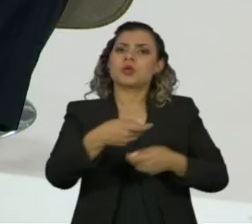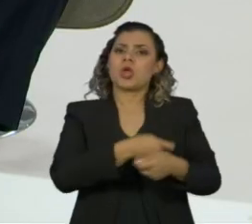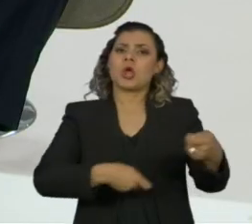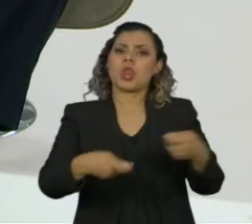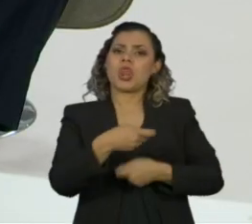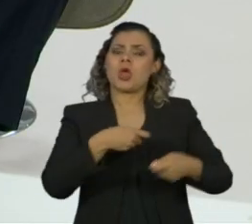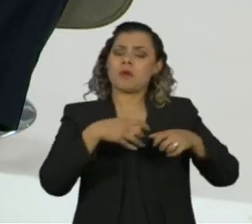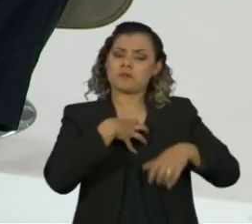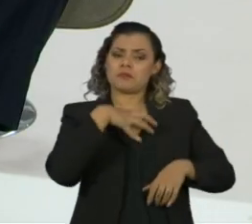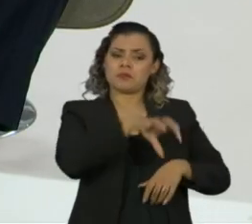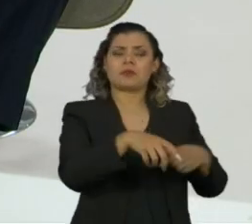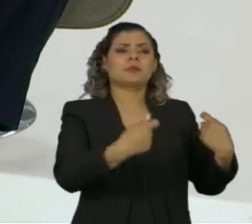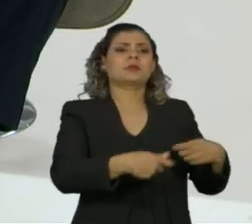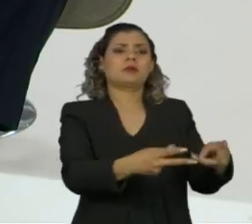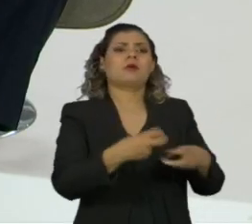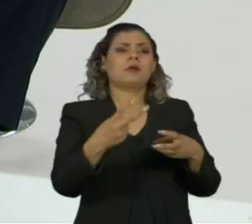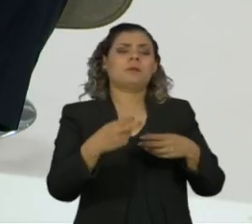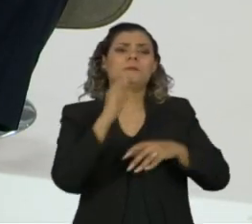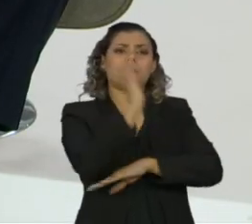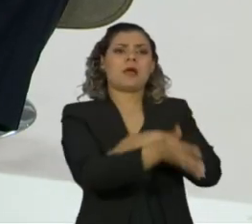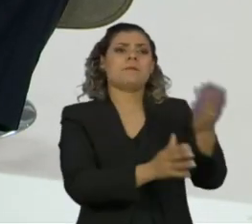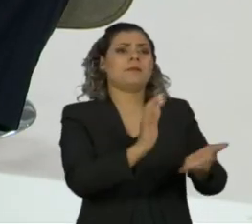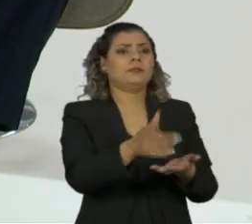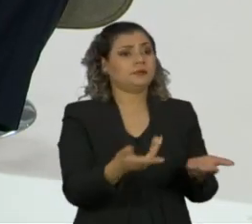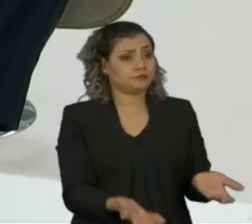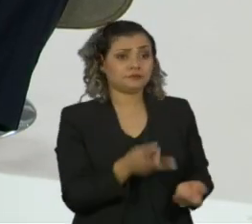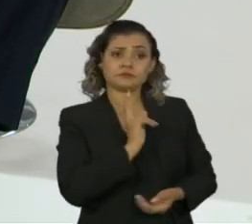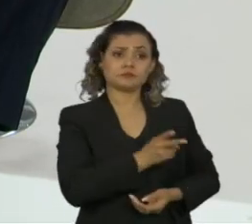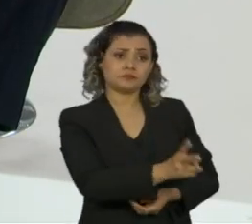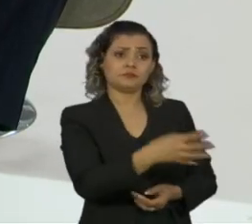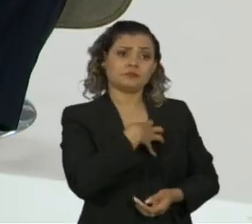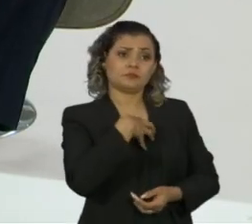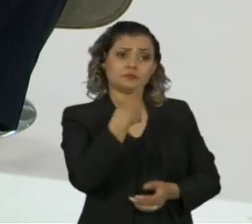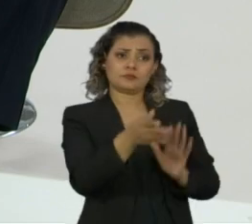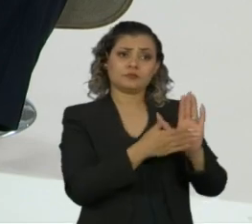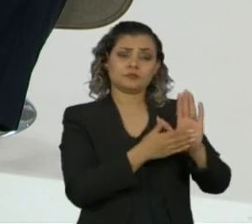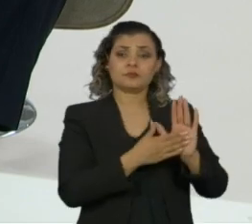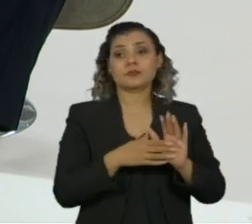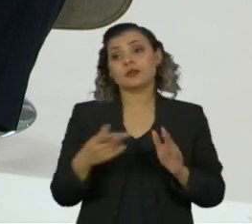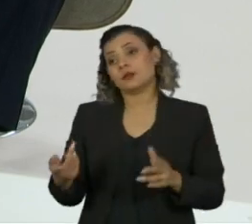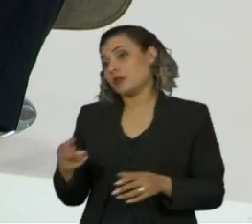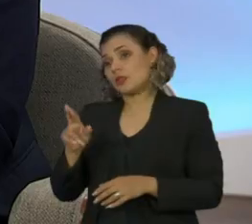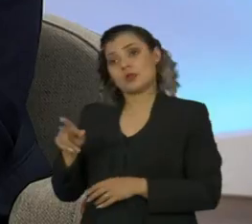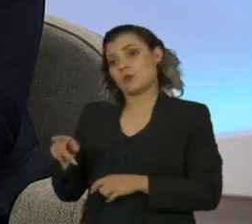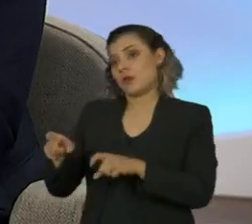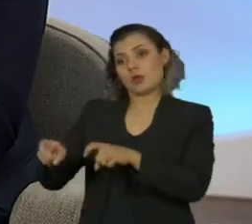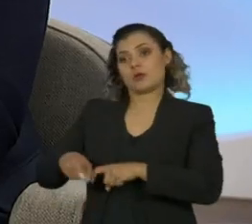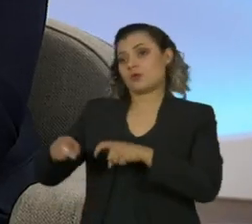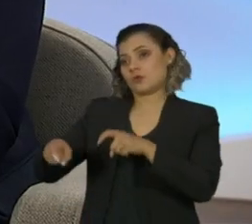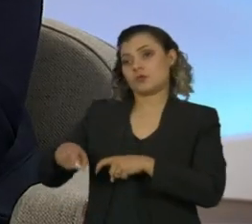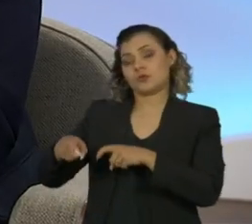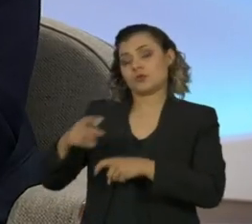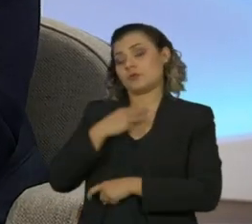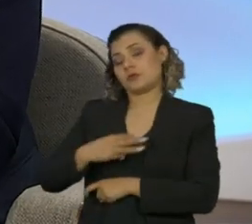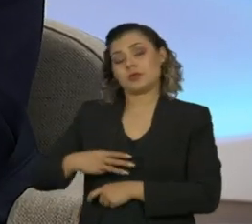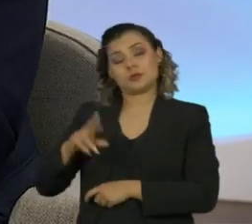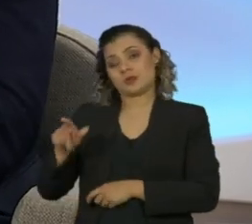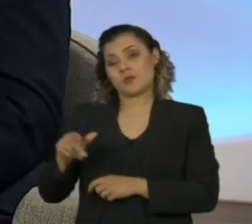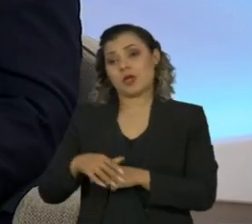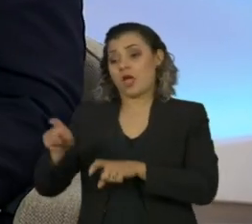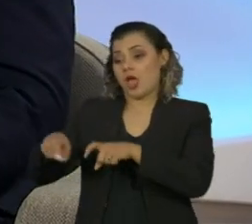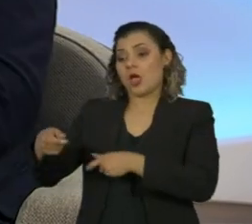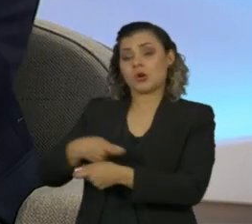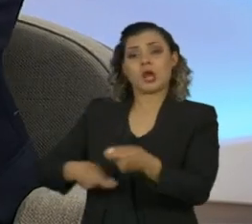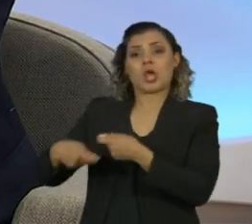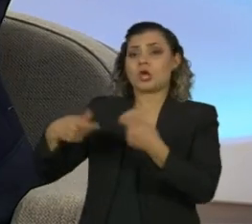economicamente a floresta, tem que plantar mesmo. Então, ele vai manter a política. não é o que a Ministra da Agricultura diz. Ela diz ao contrário, que o agronegócio não